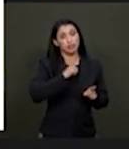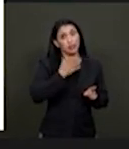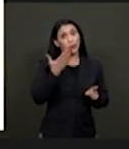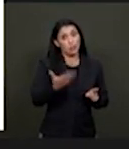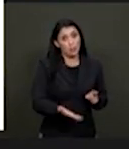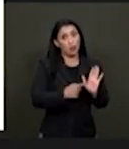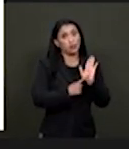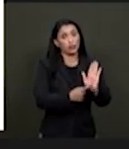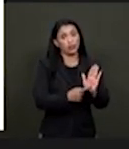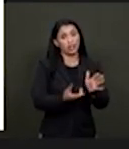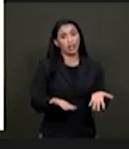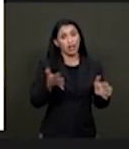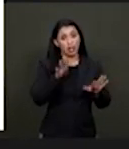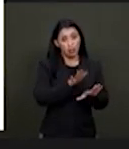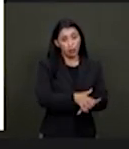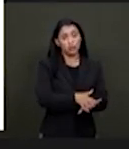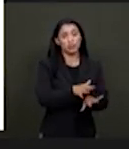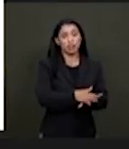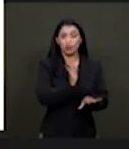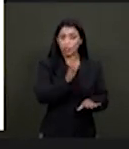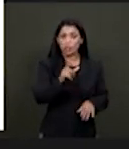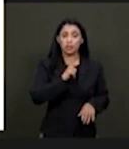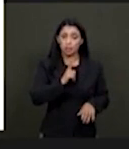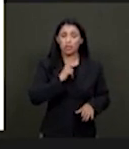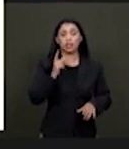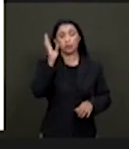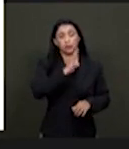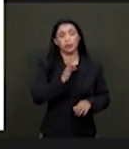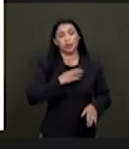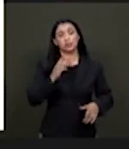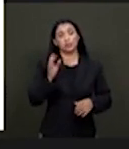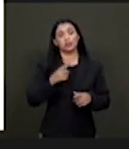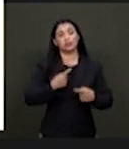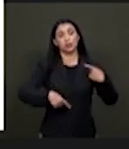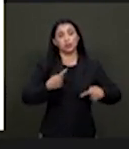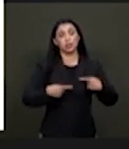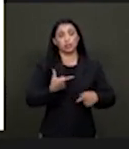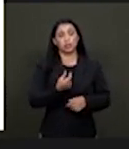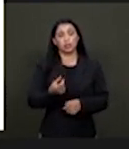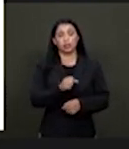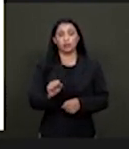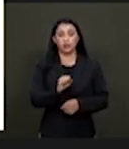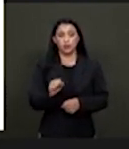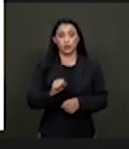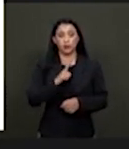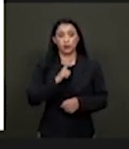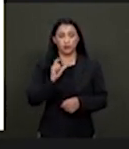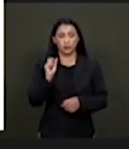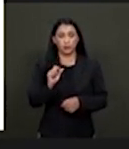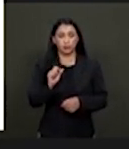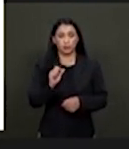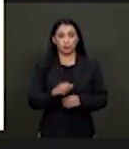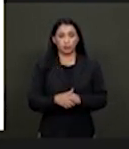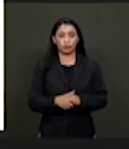tendência à inclusão já vinha ocorrendo no Brasil e a política de educação inclusiva de 2008 reconheceu o anseio